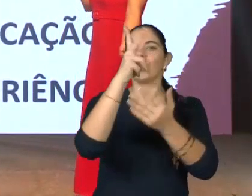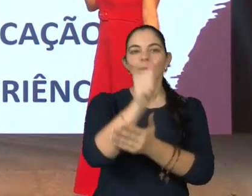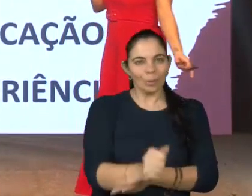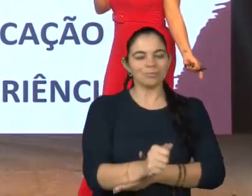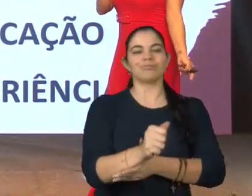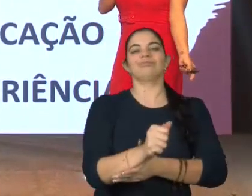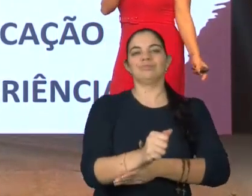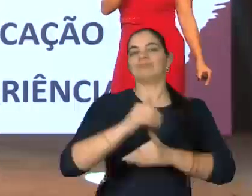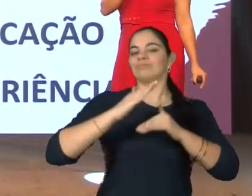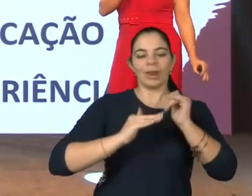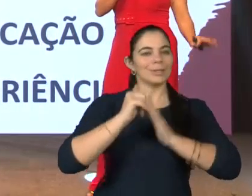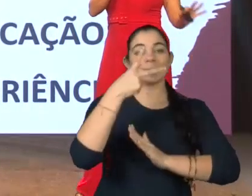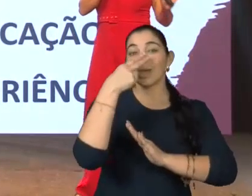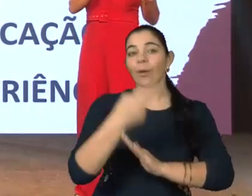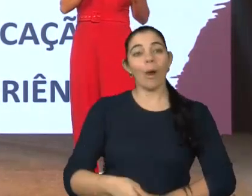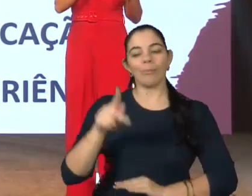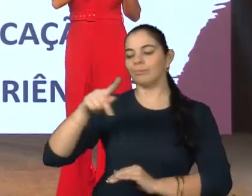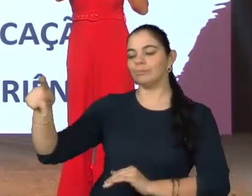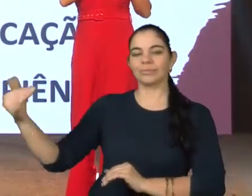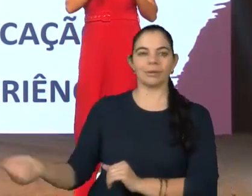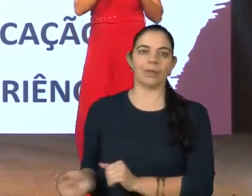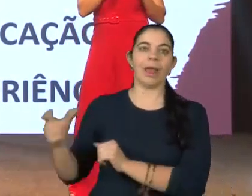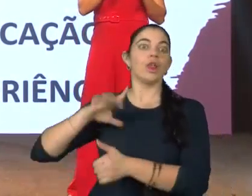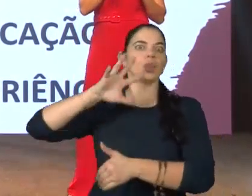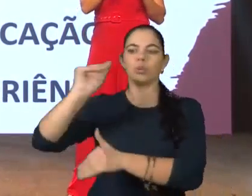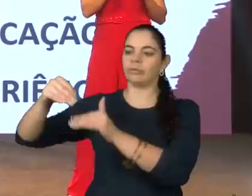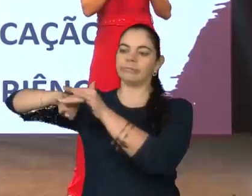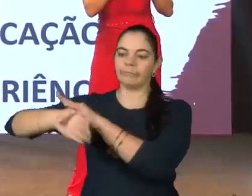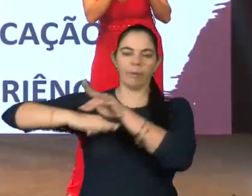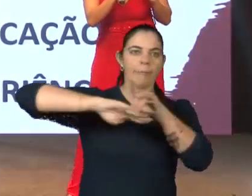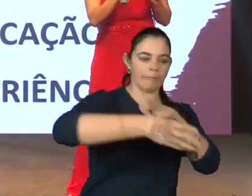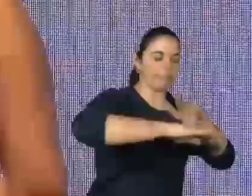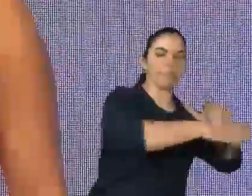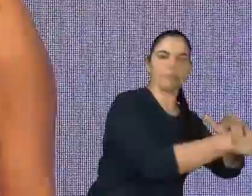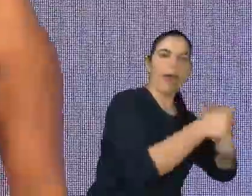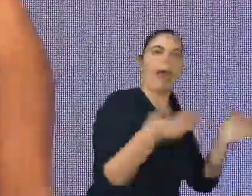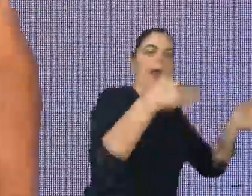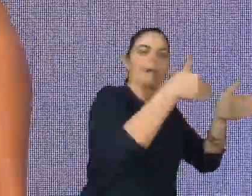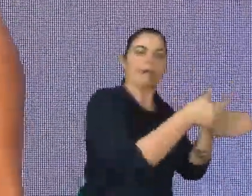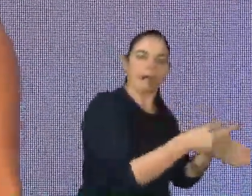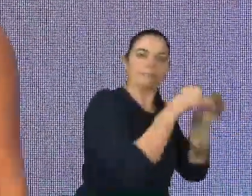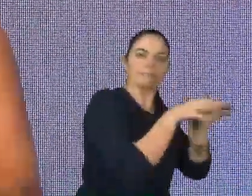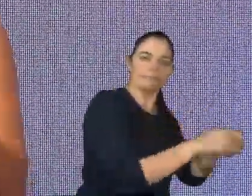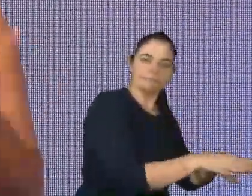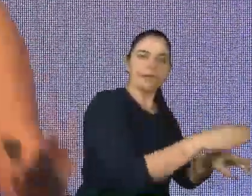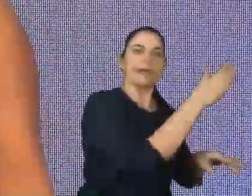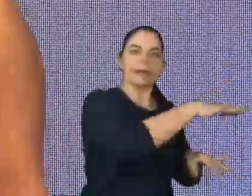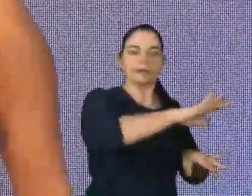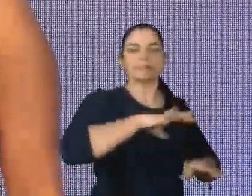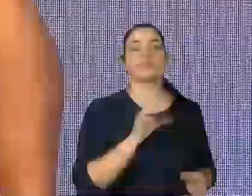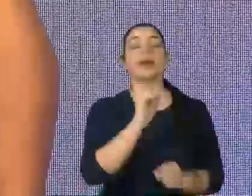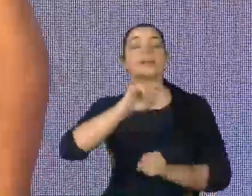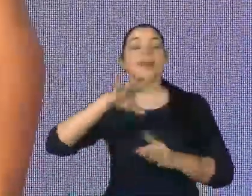Conteúdo adaptado. Já vou falar aqui que a escola que não fez conteúdo adaptado, com toda a